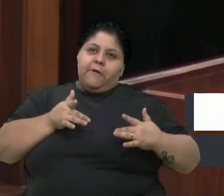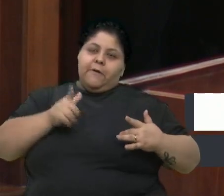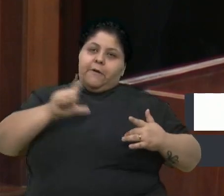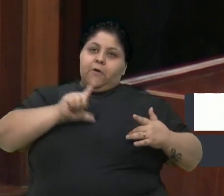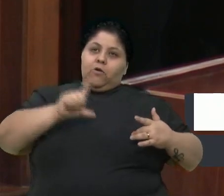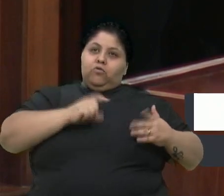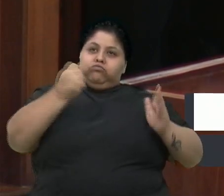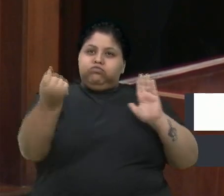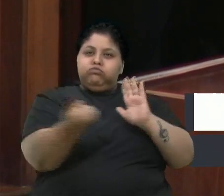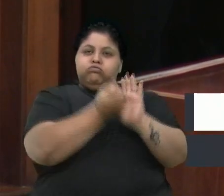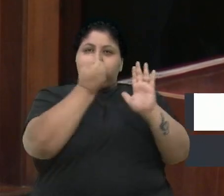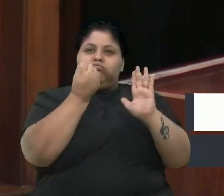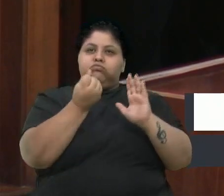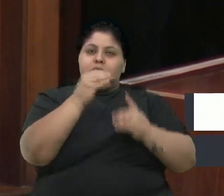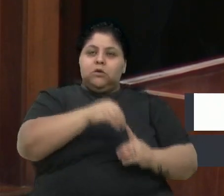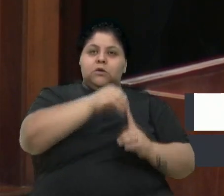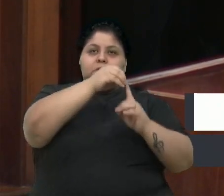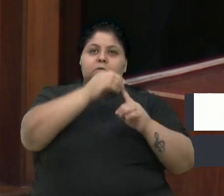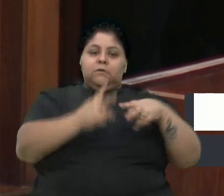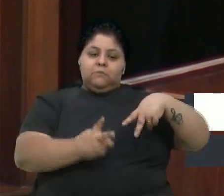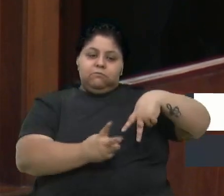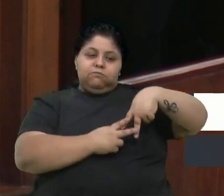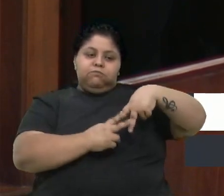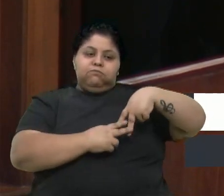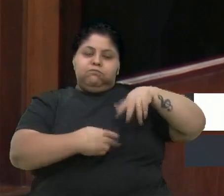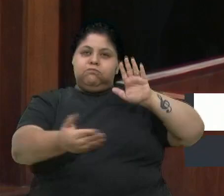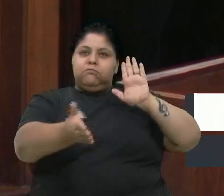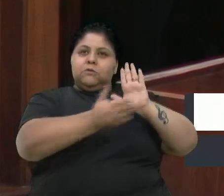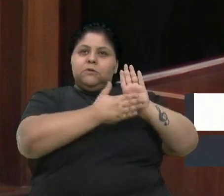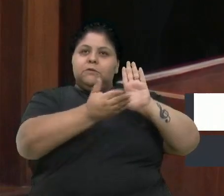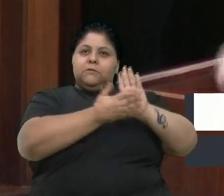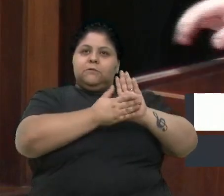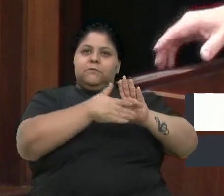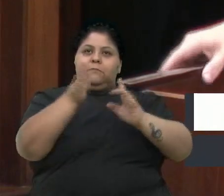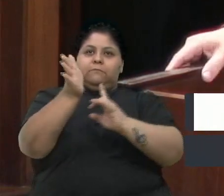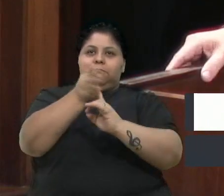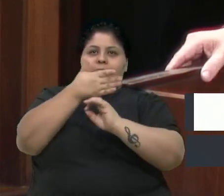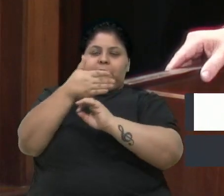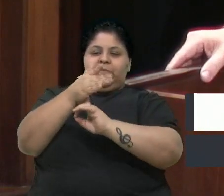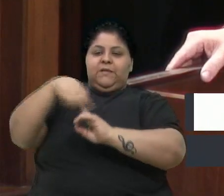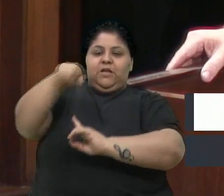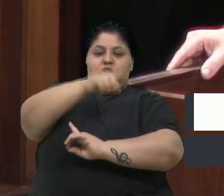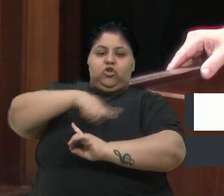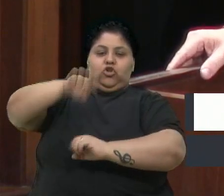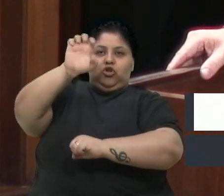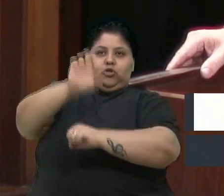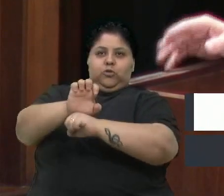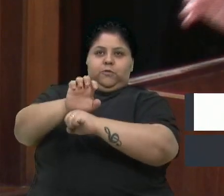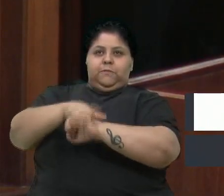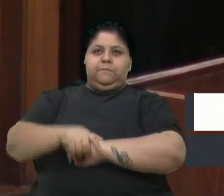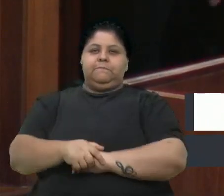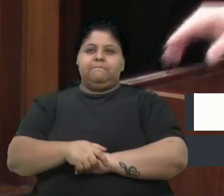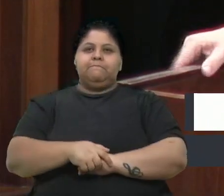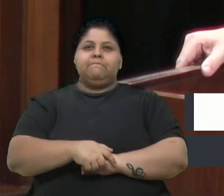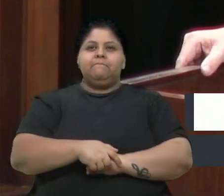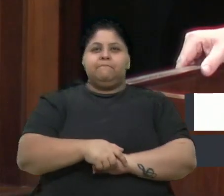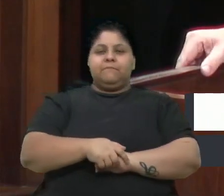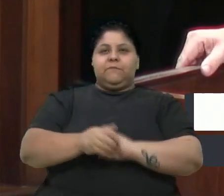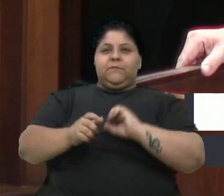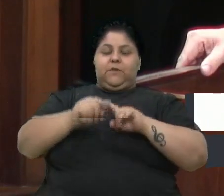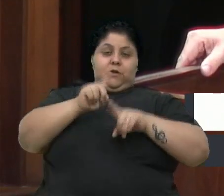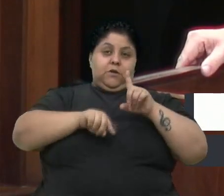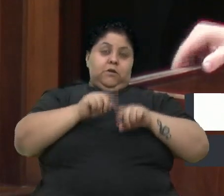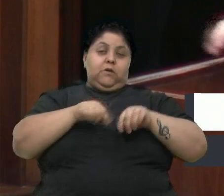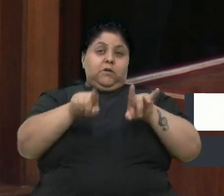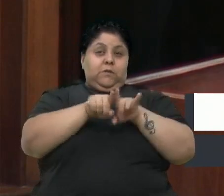princípios maçônicos estão estampados na bandeira do nosso Estado. Suas atividades, além da busca